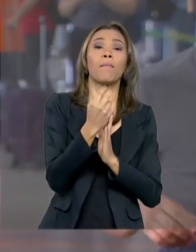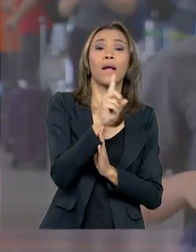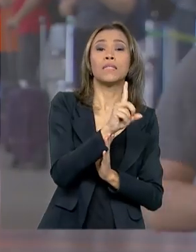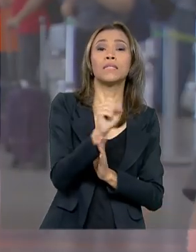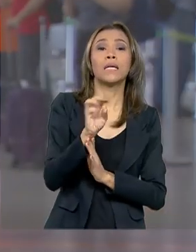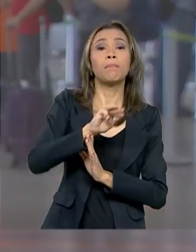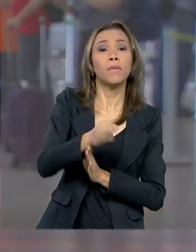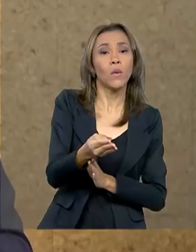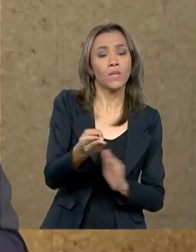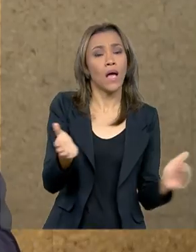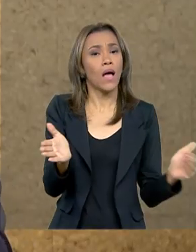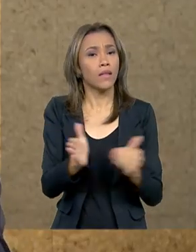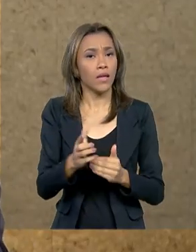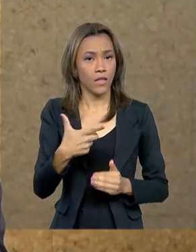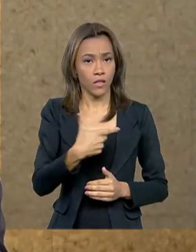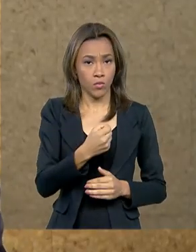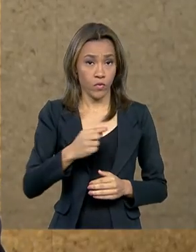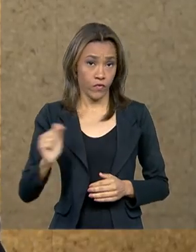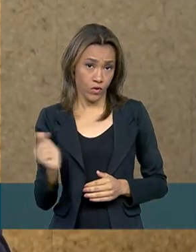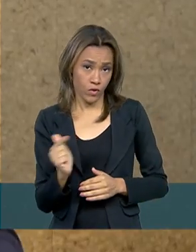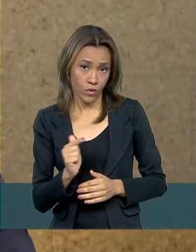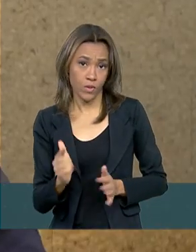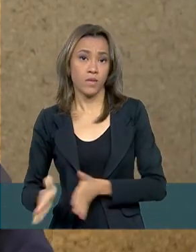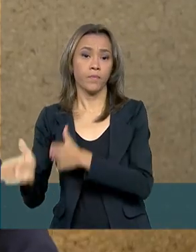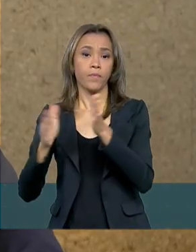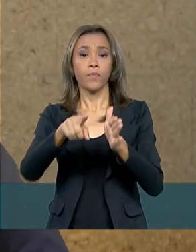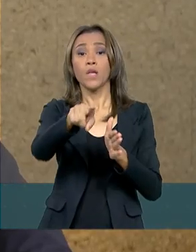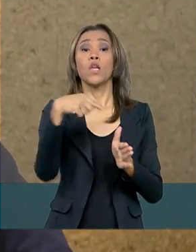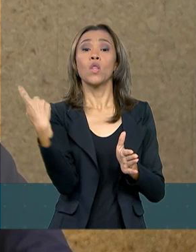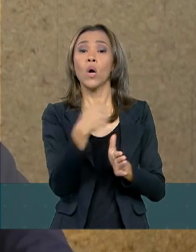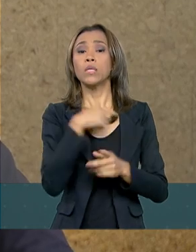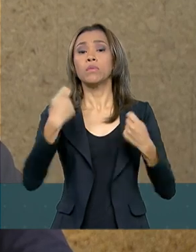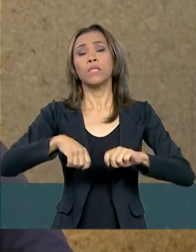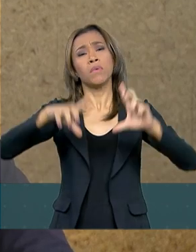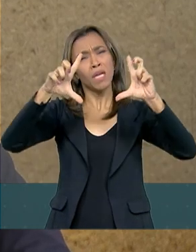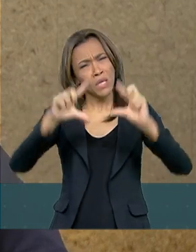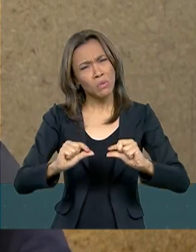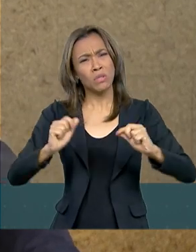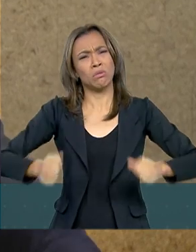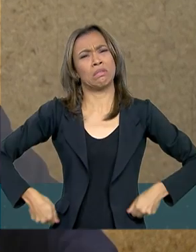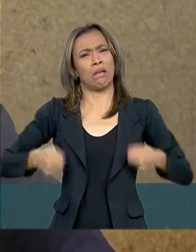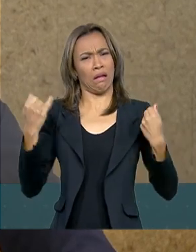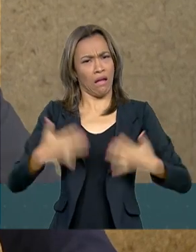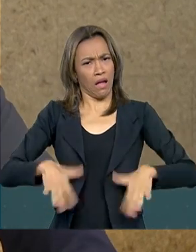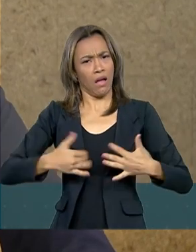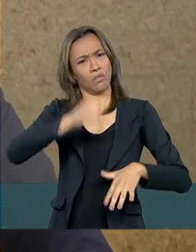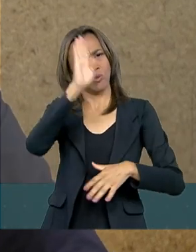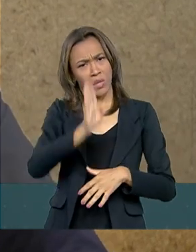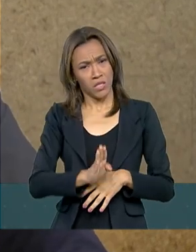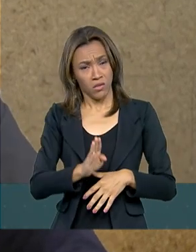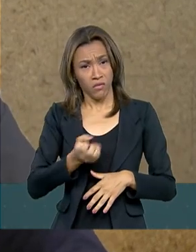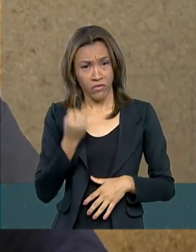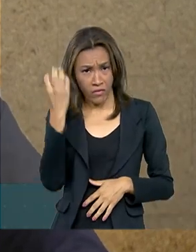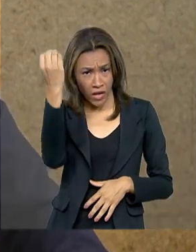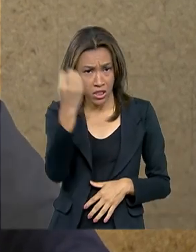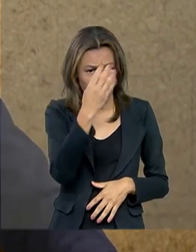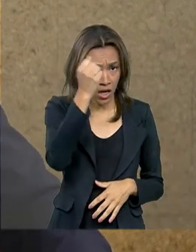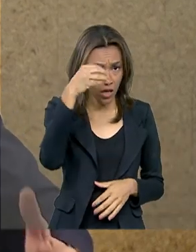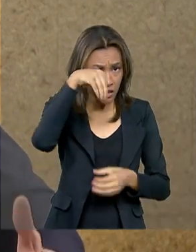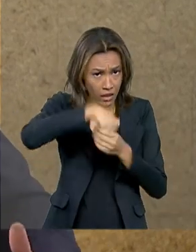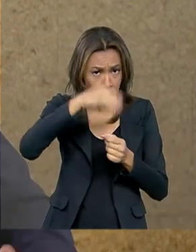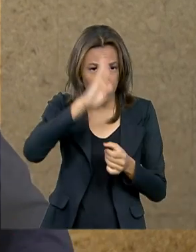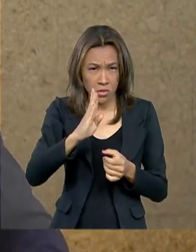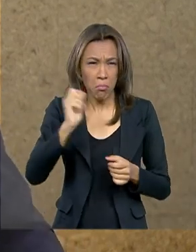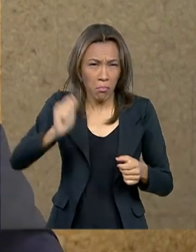2022. Nós precisamos de reduzir o custo Brasil. Viajar no Brasil ainda não é tão barato. E